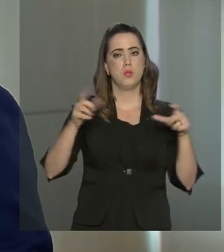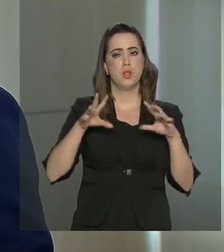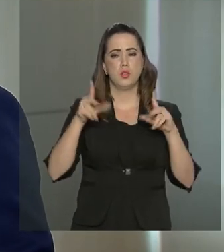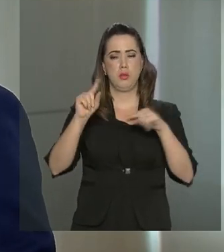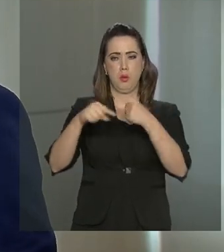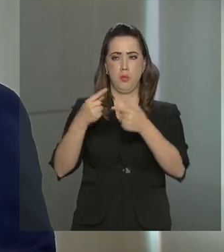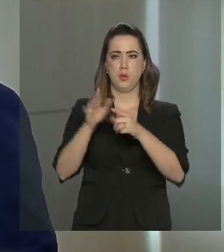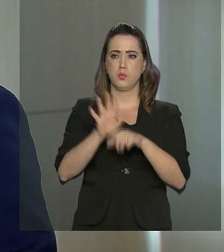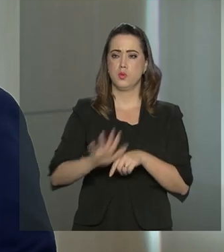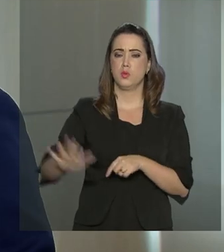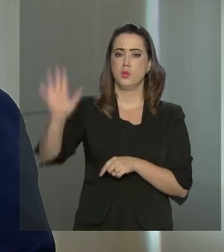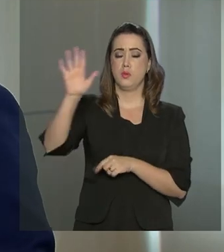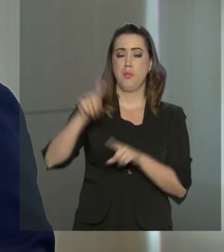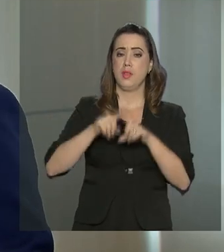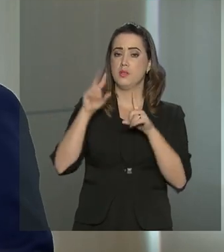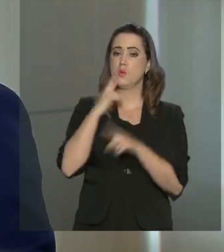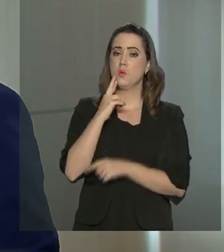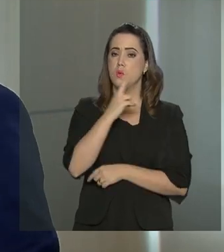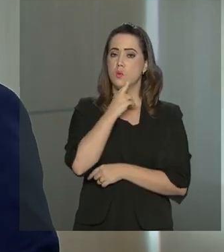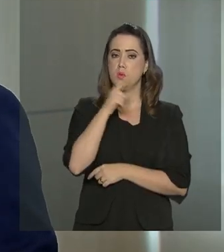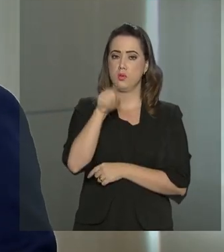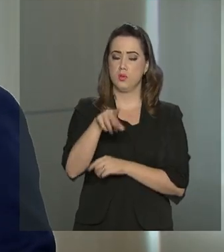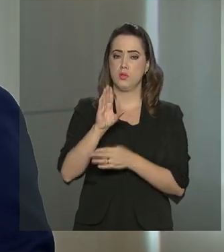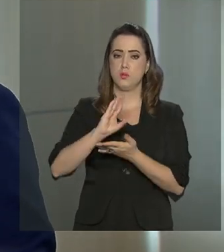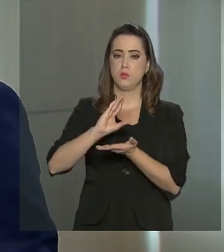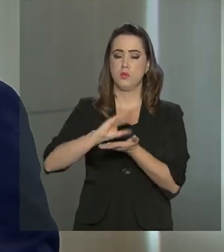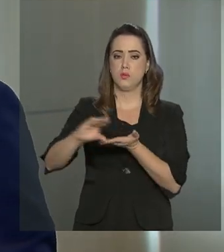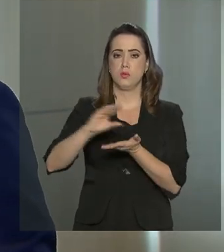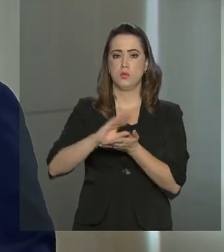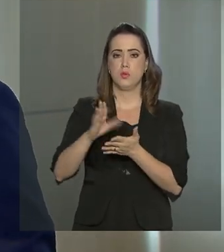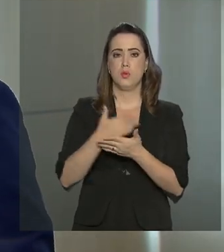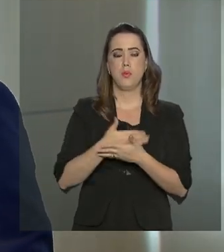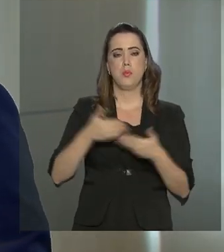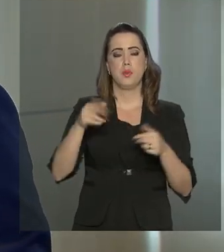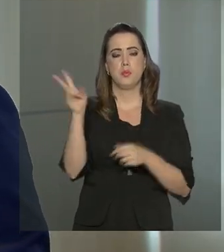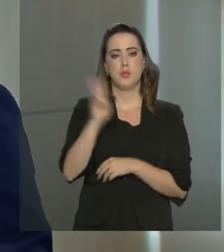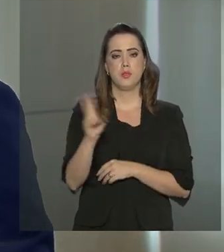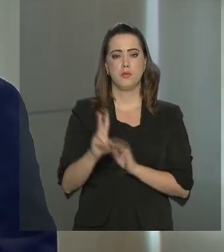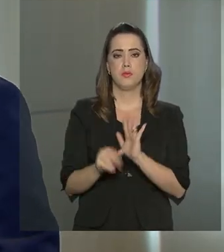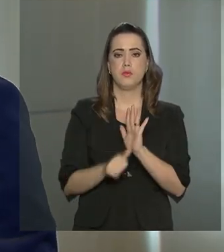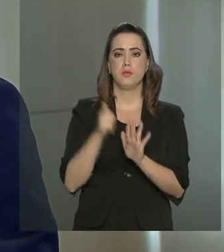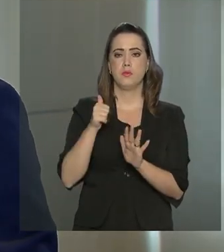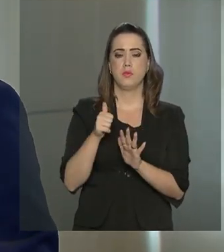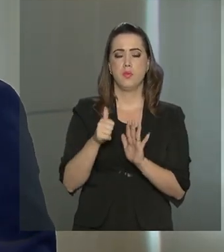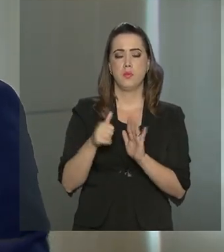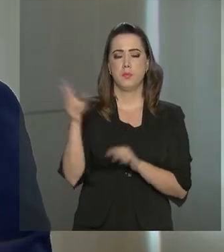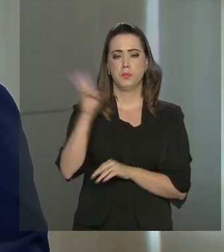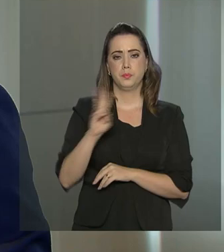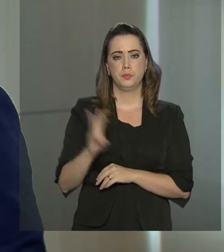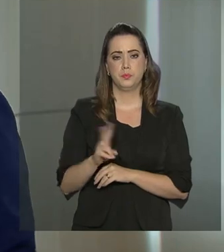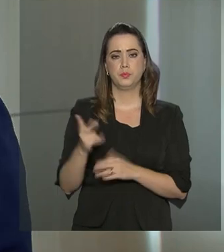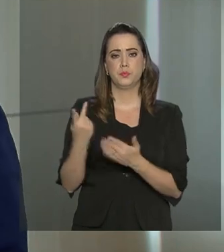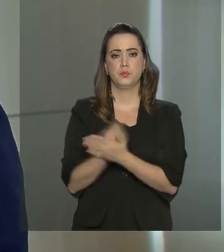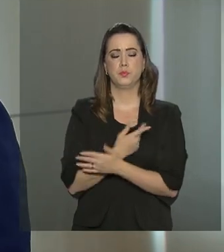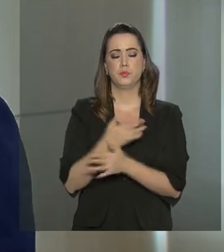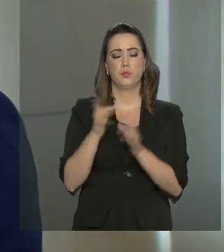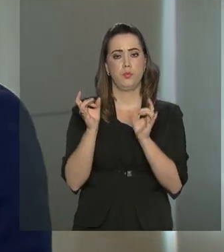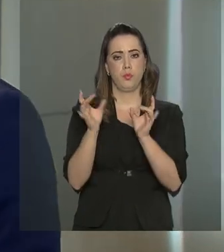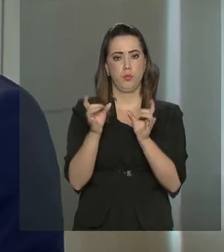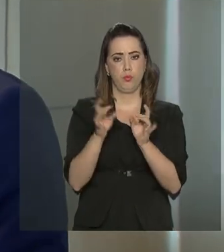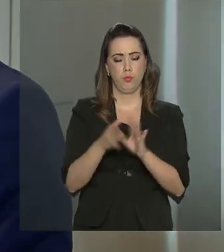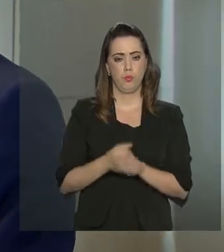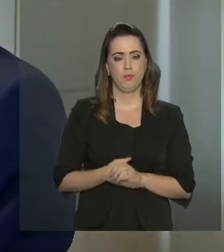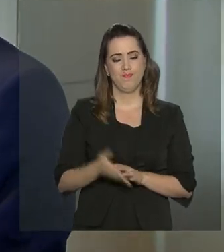país. Mas o estado de Roraima será contemplado de forma pioneira e inédita na realização deste leilão.